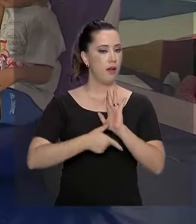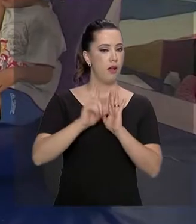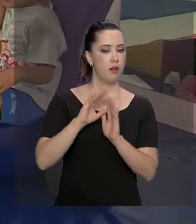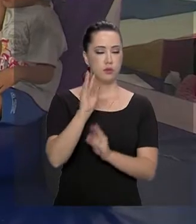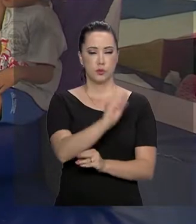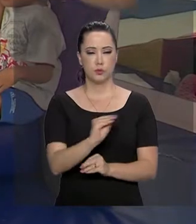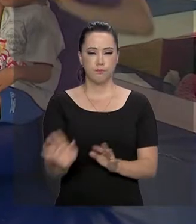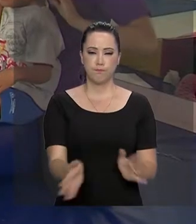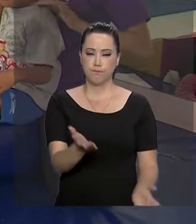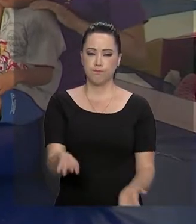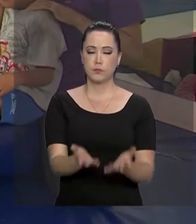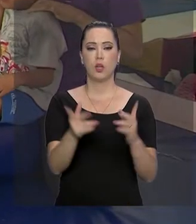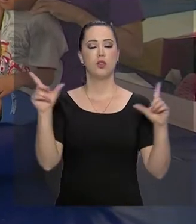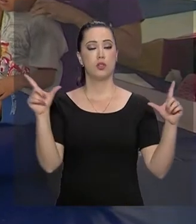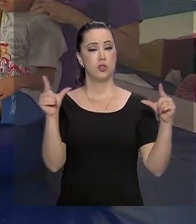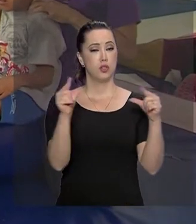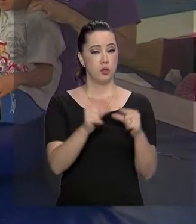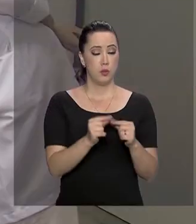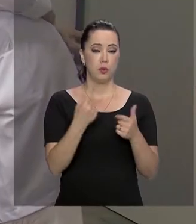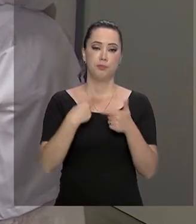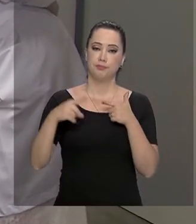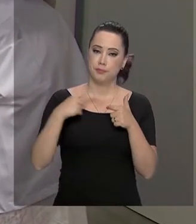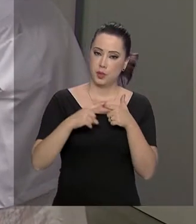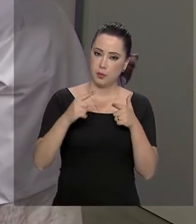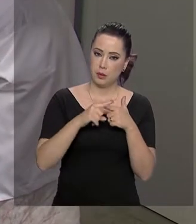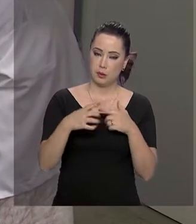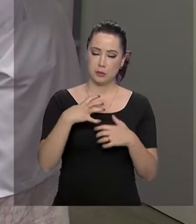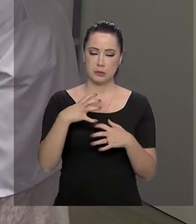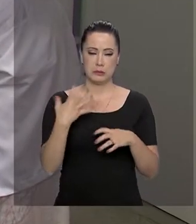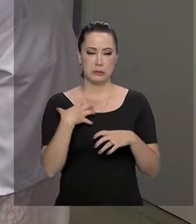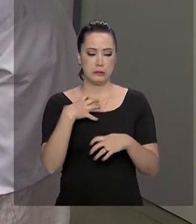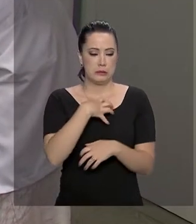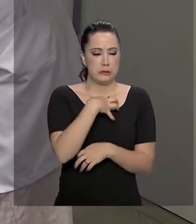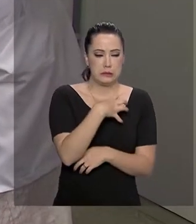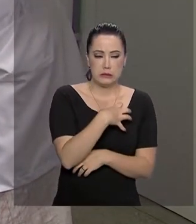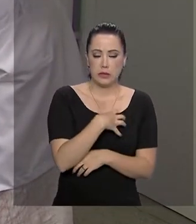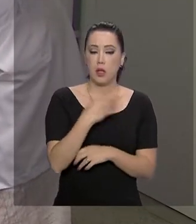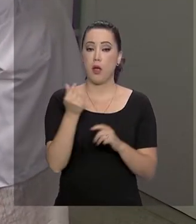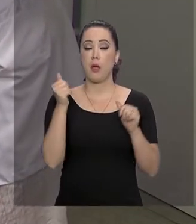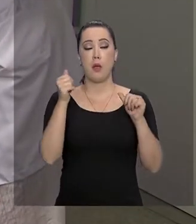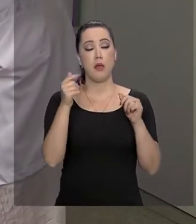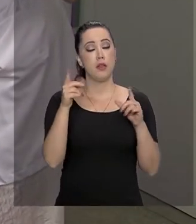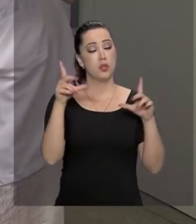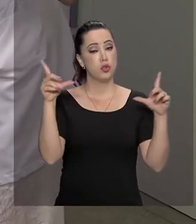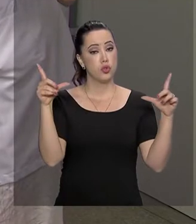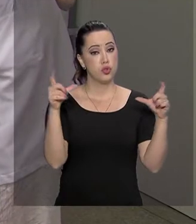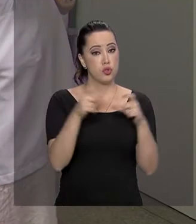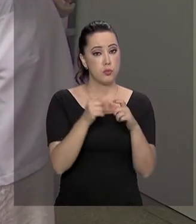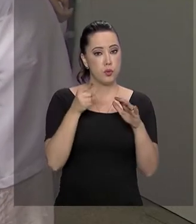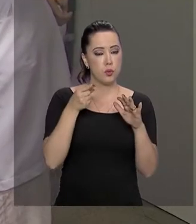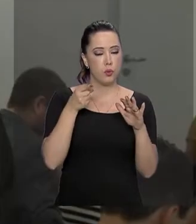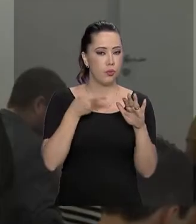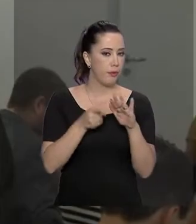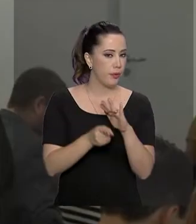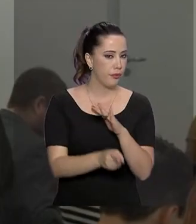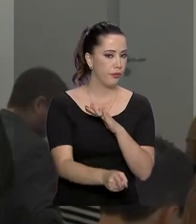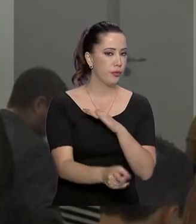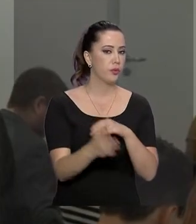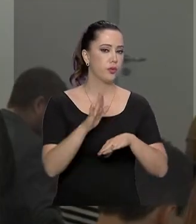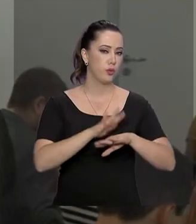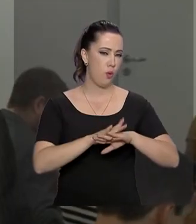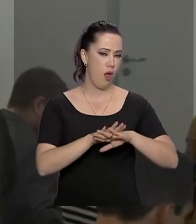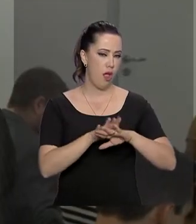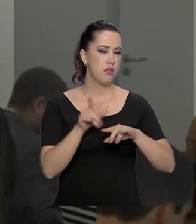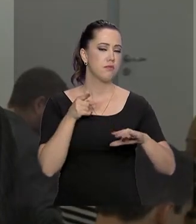são capazes de reduzir complicações e sintomas, impedindo o agravamento e a evolução da doença. São pessoas que